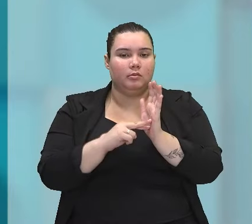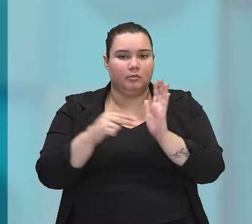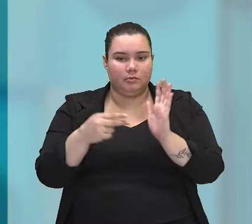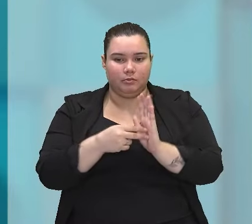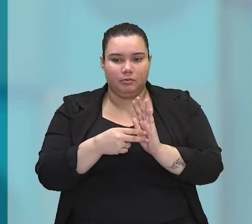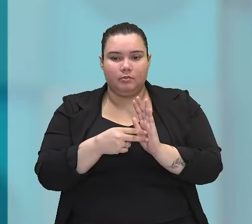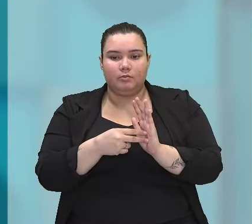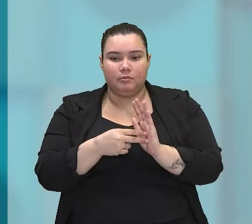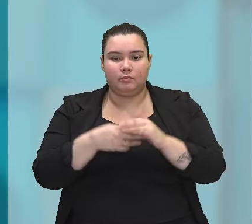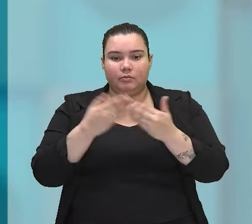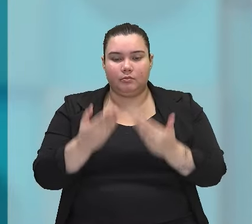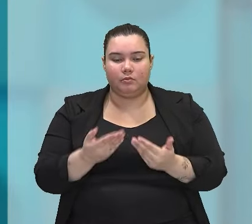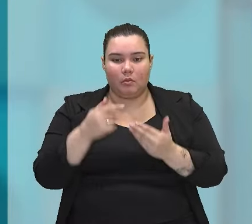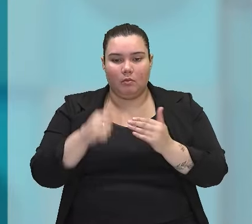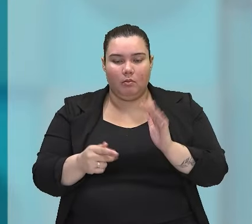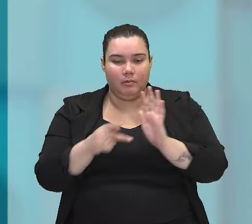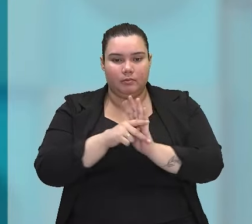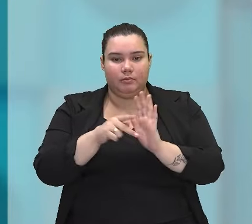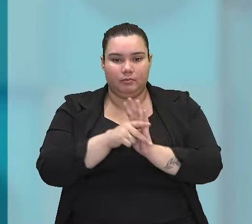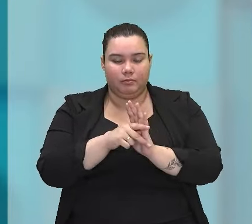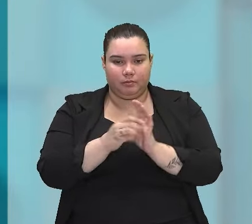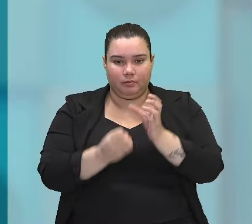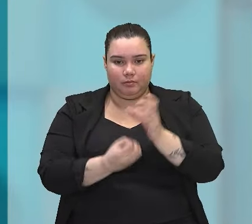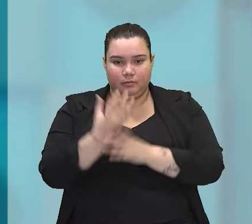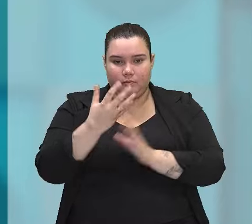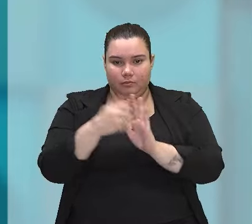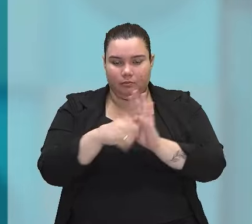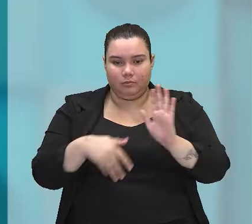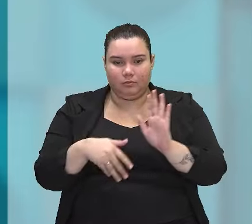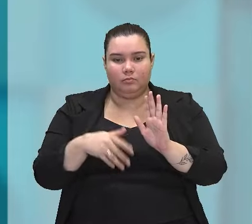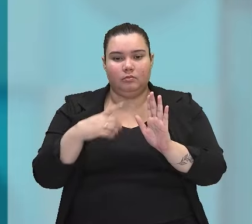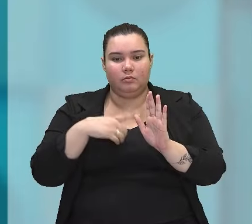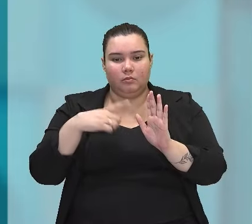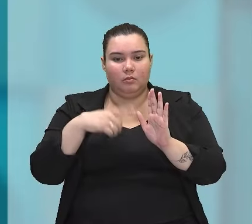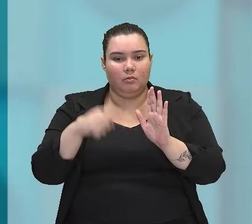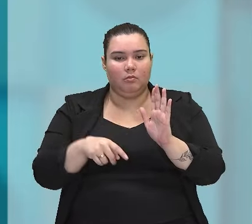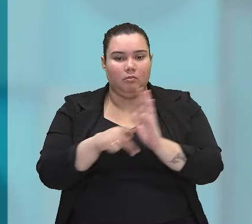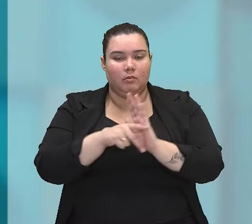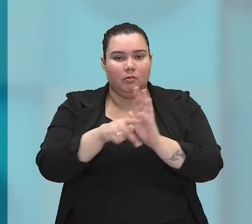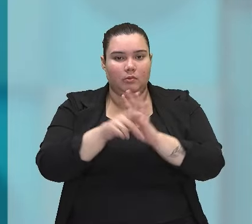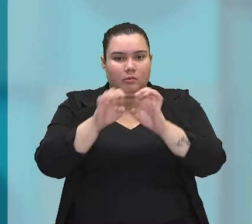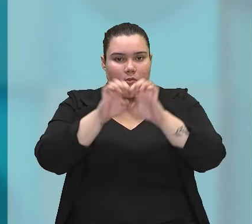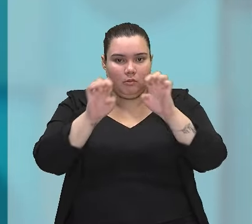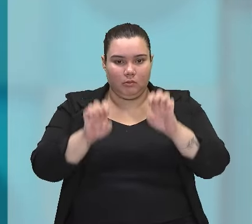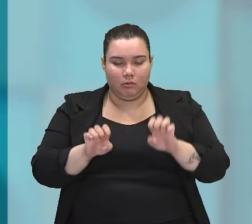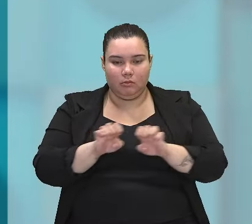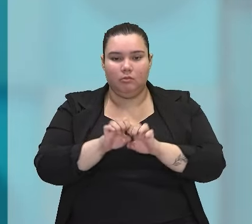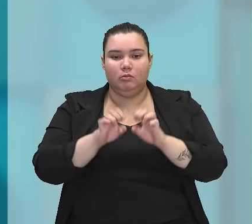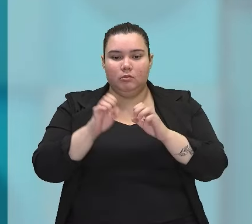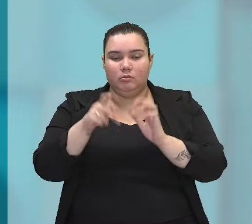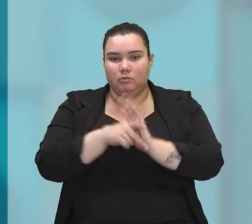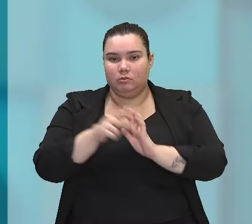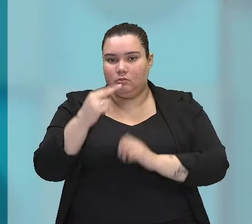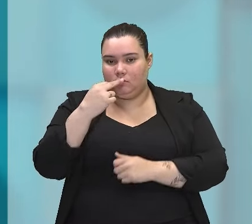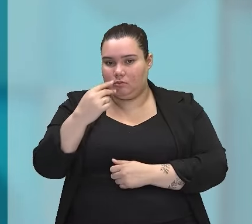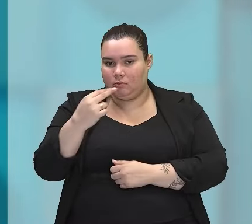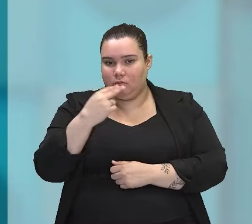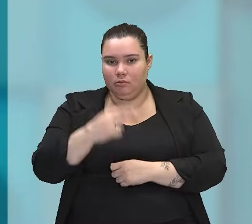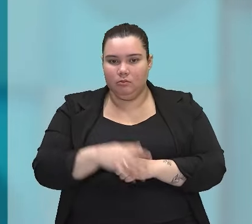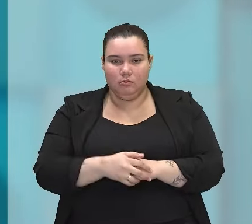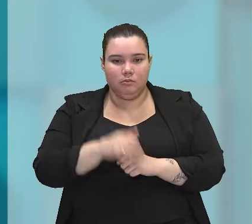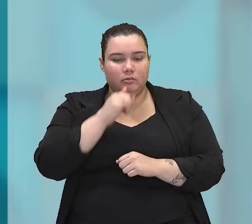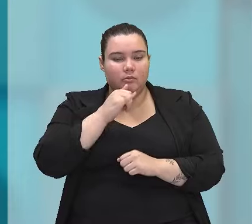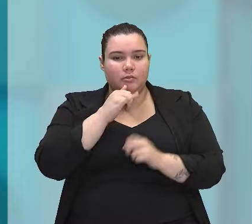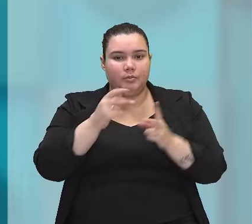claro, com uma figura de construção, nós vamos trabalhar ali na estrutura da língua. Então, percebam que um prédio,